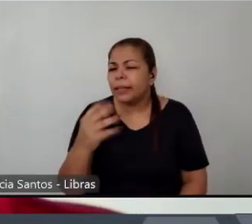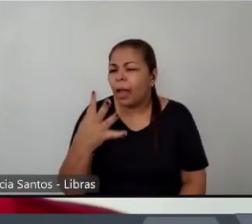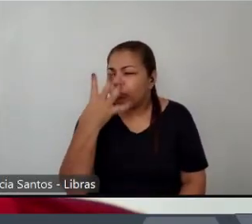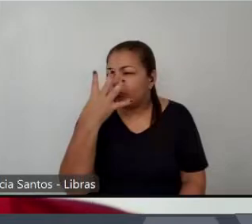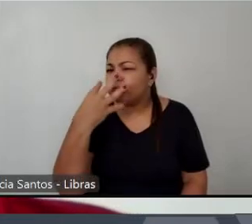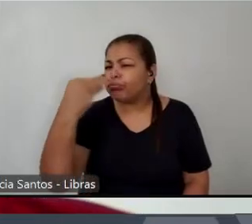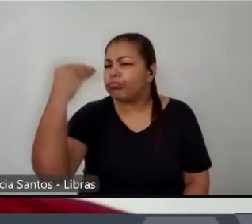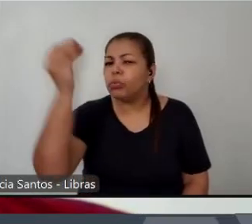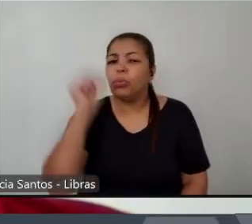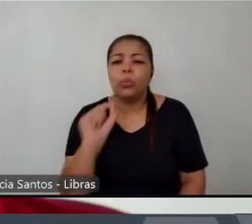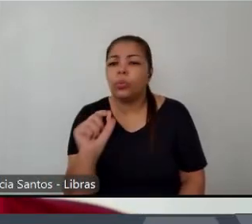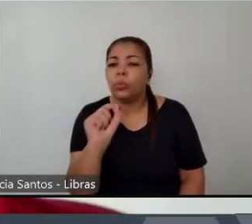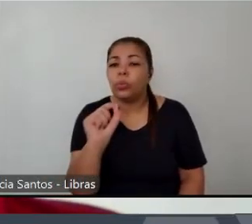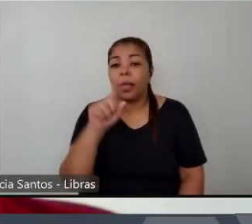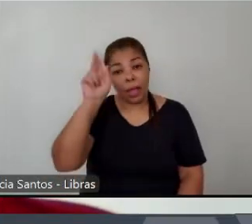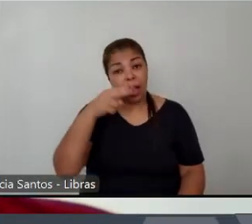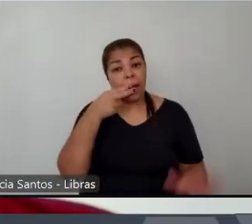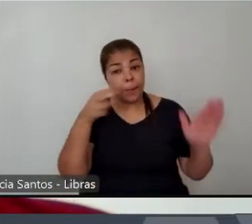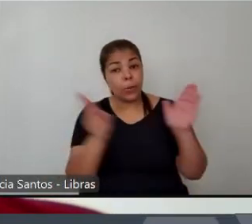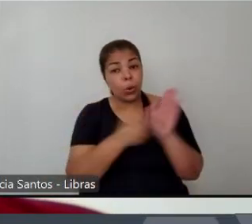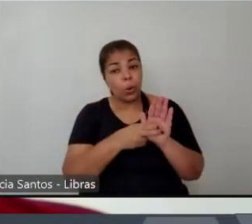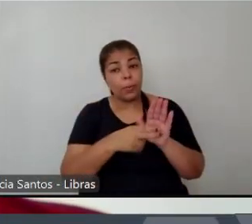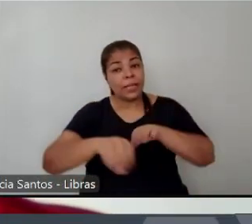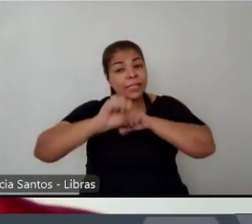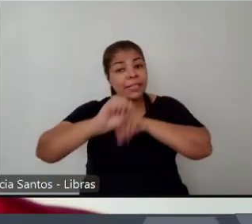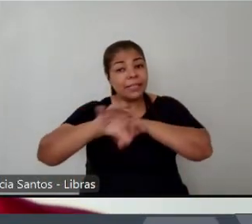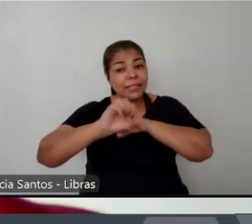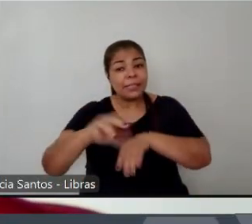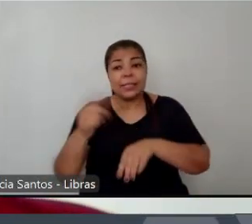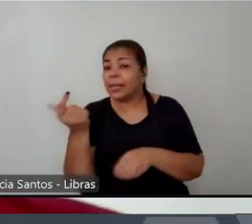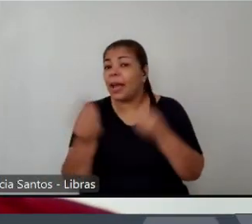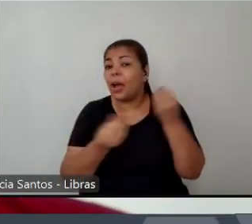promessa de ensinar a ganhar dinheiro